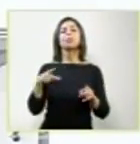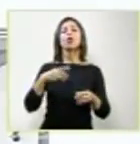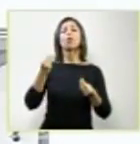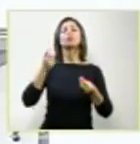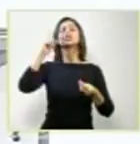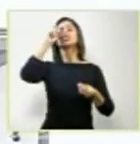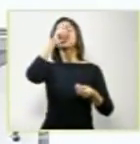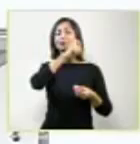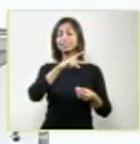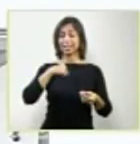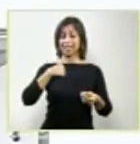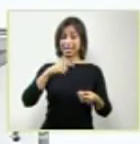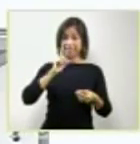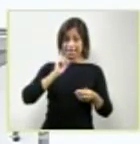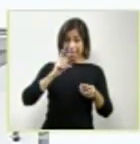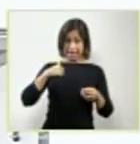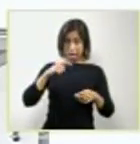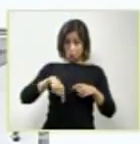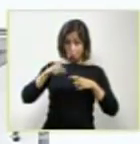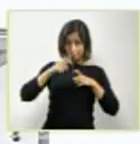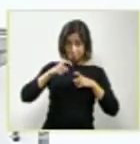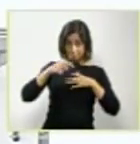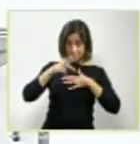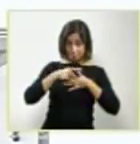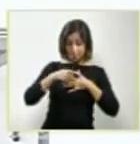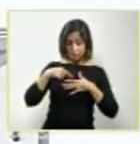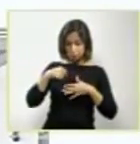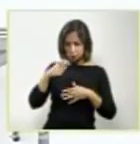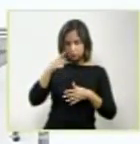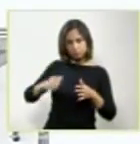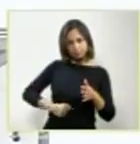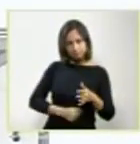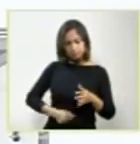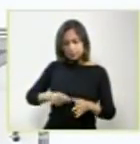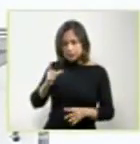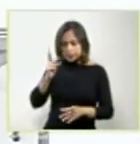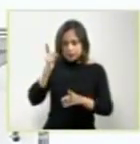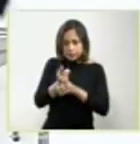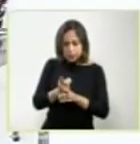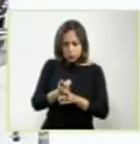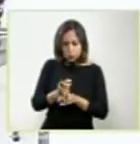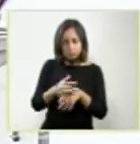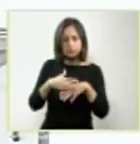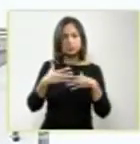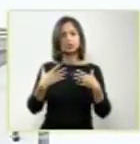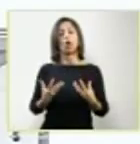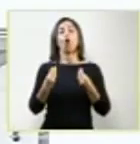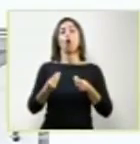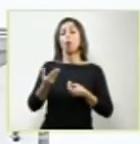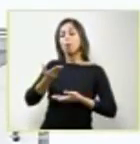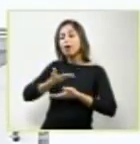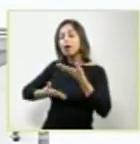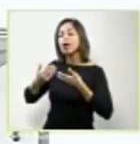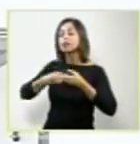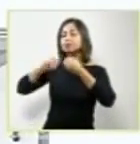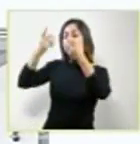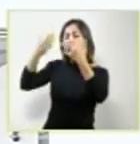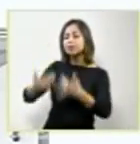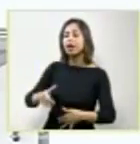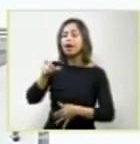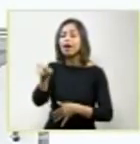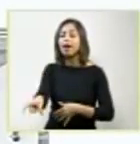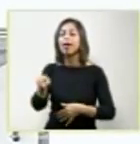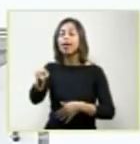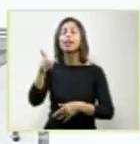uma relação médico-paciente, que é uma relação baseada na confiança, no respeito às pessoas, e vice